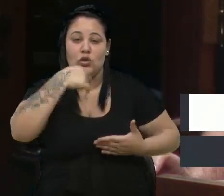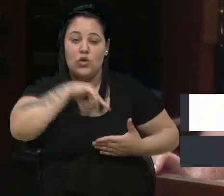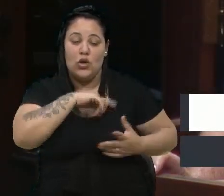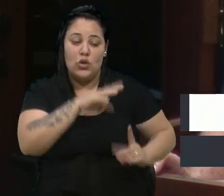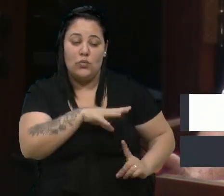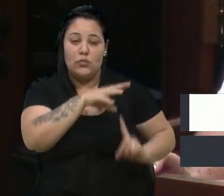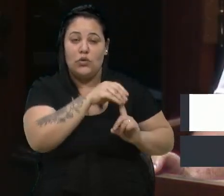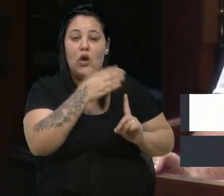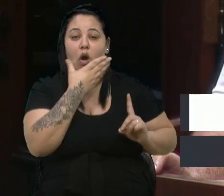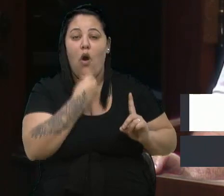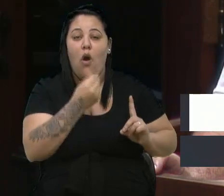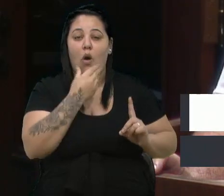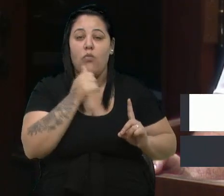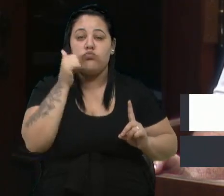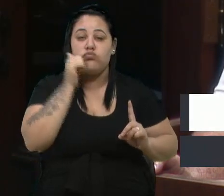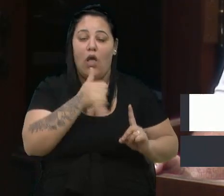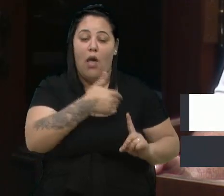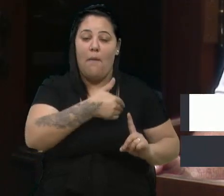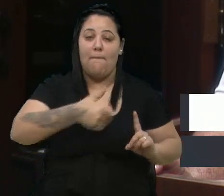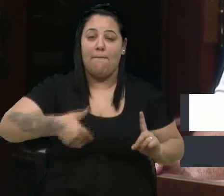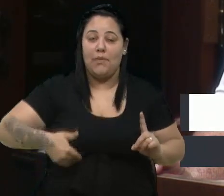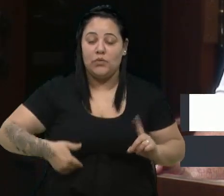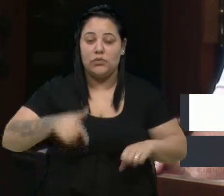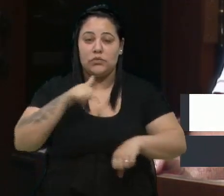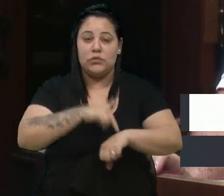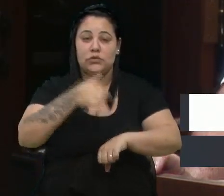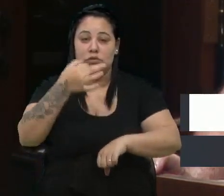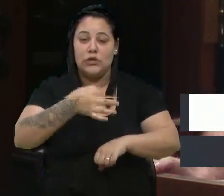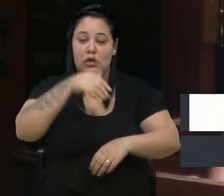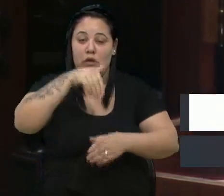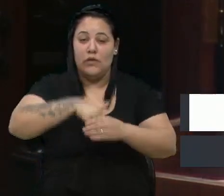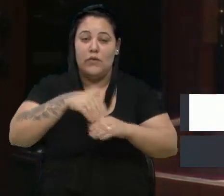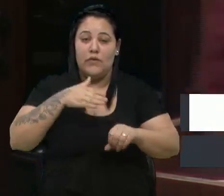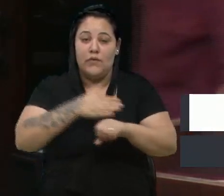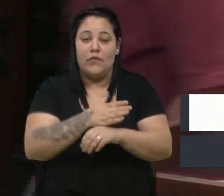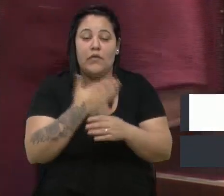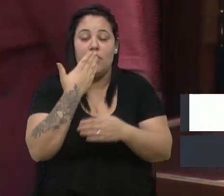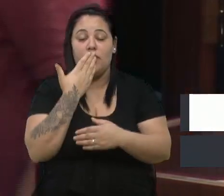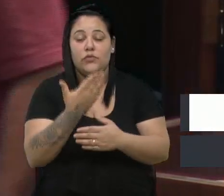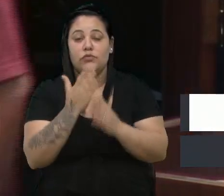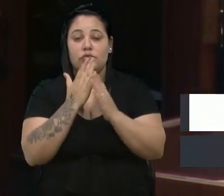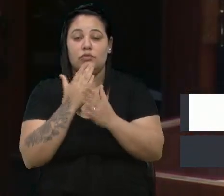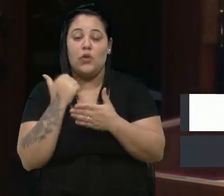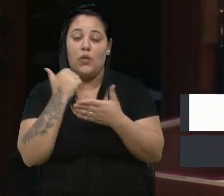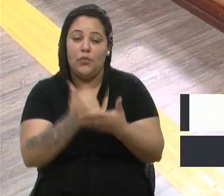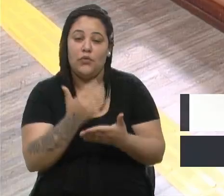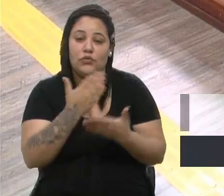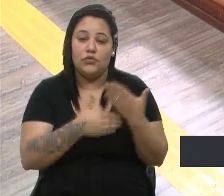e mulheres públicas. No momento oportuno, votarei favorável e conto com o apoio de todos os colegas vereadores e vereadoras. Obrigado.